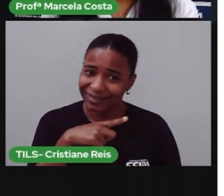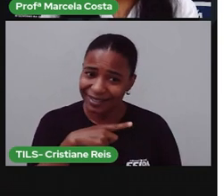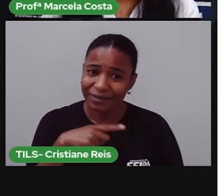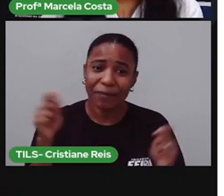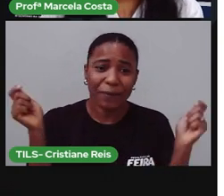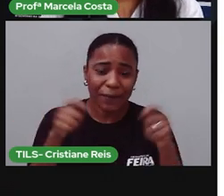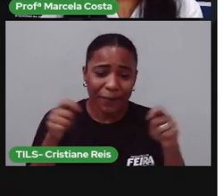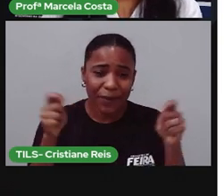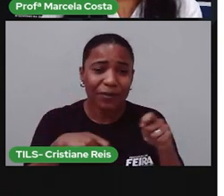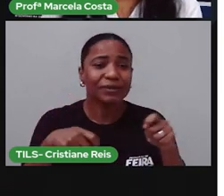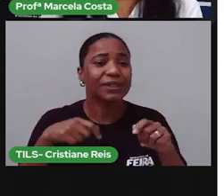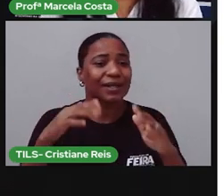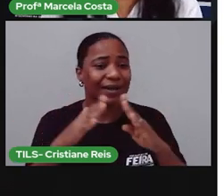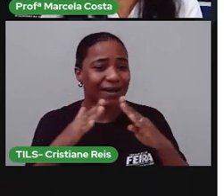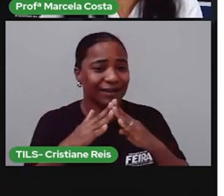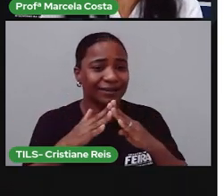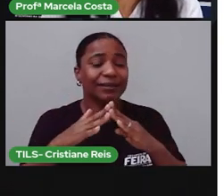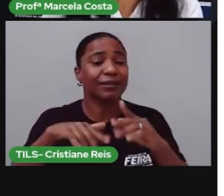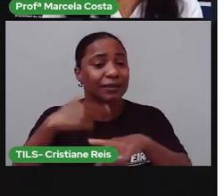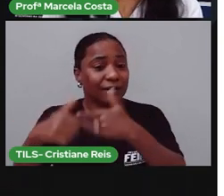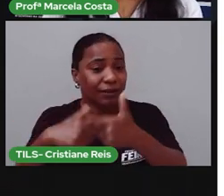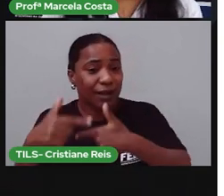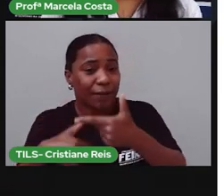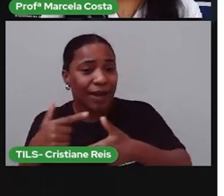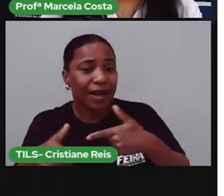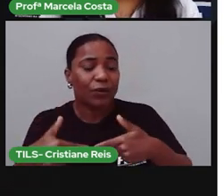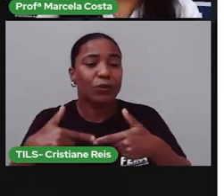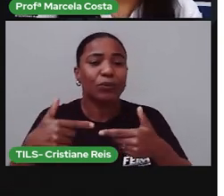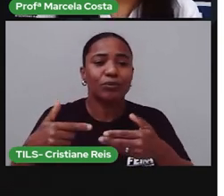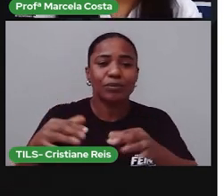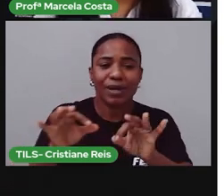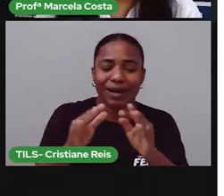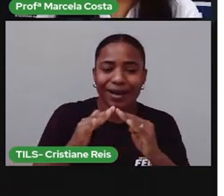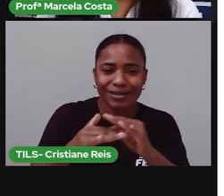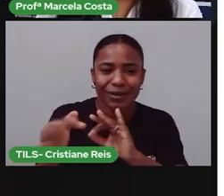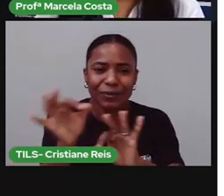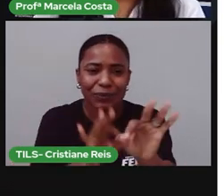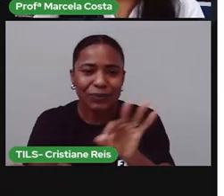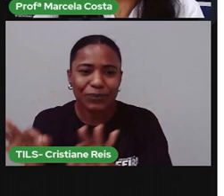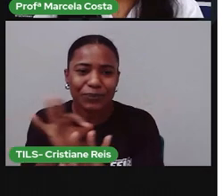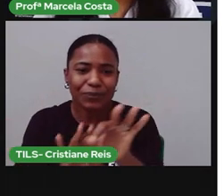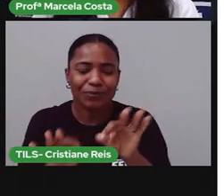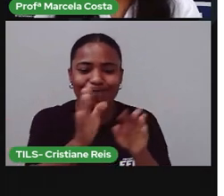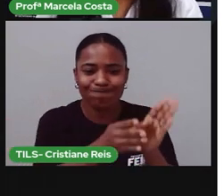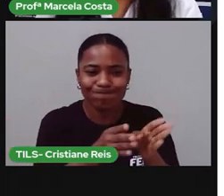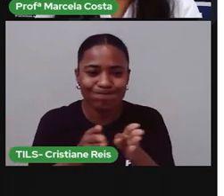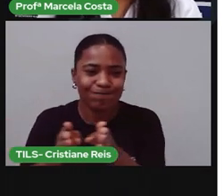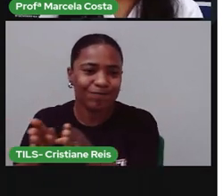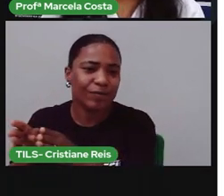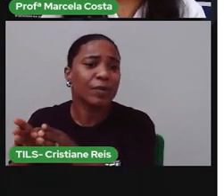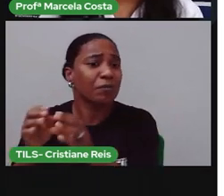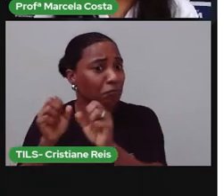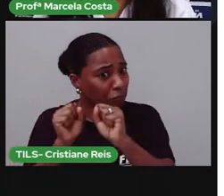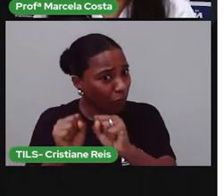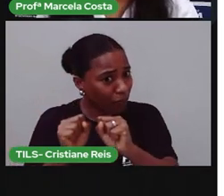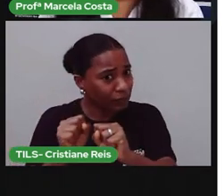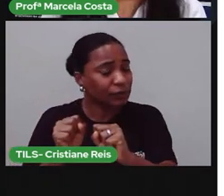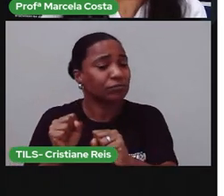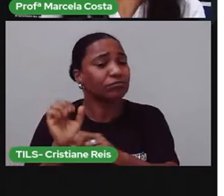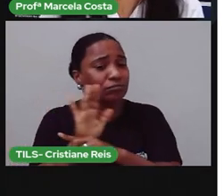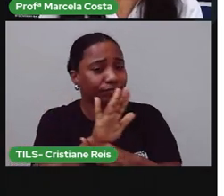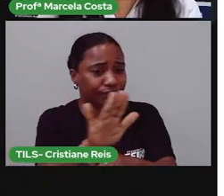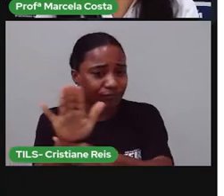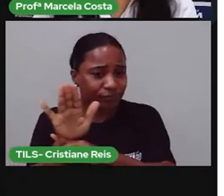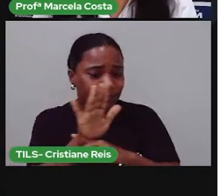cooperação no trabalho doméstico, por exemplo. O que é que você pode fazer aí? Você já pensou em o que é que você pode fazer para